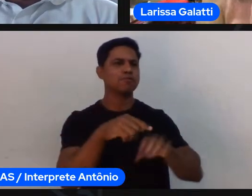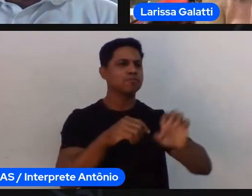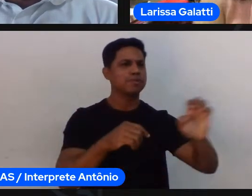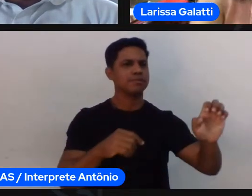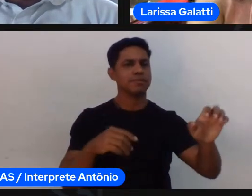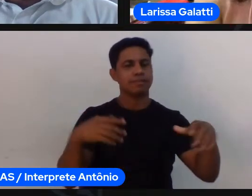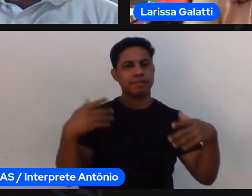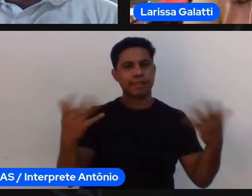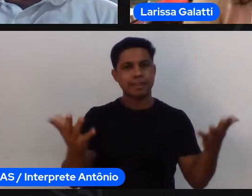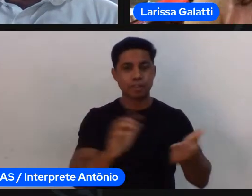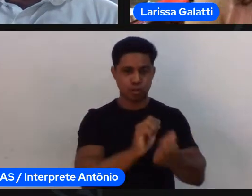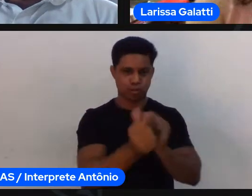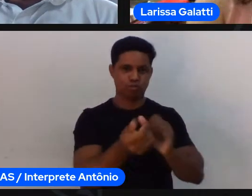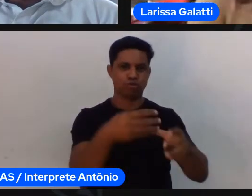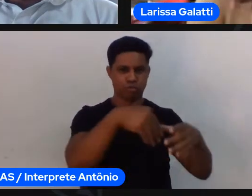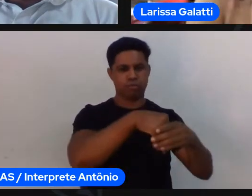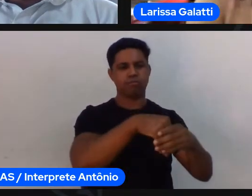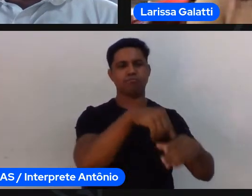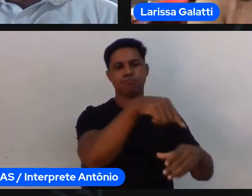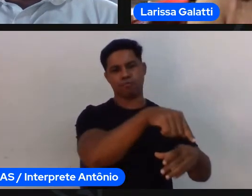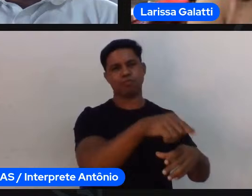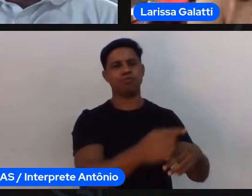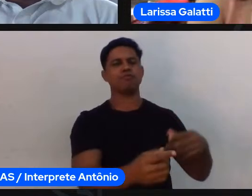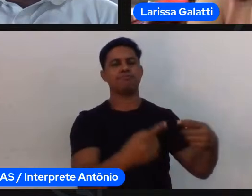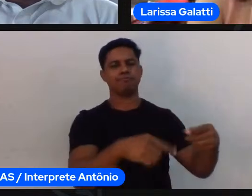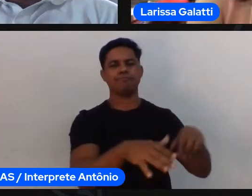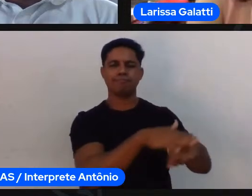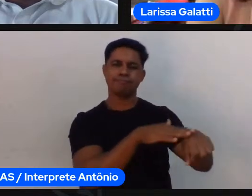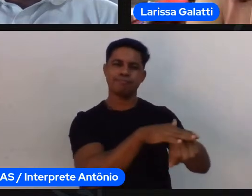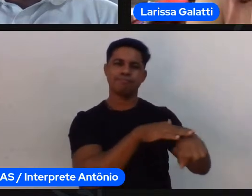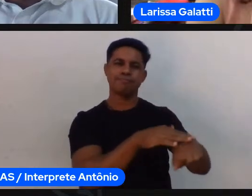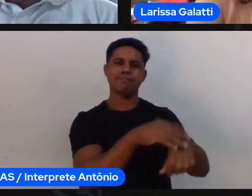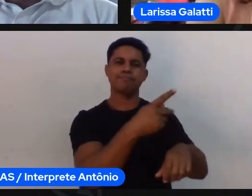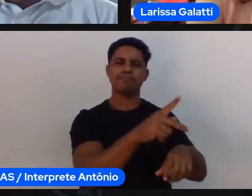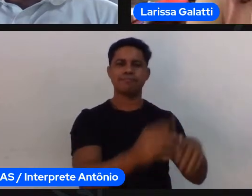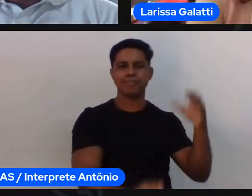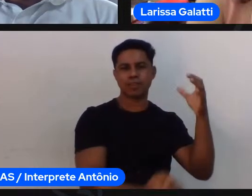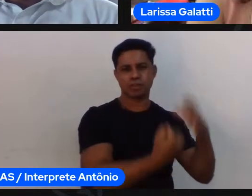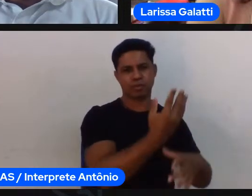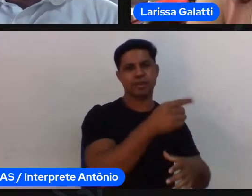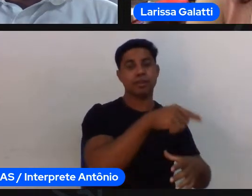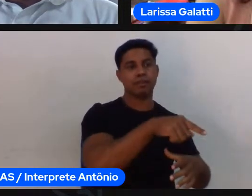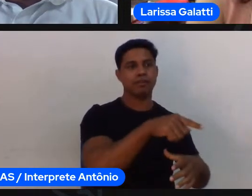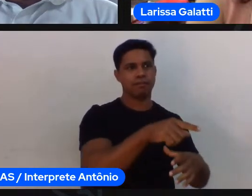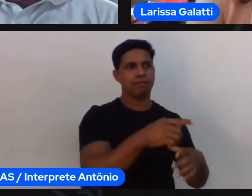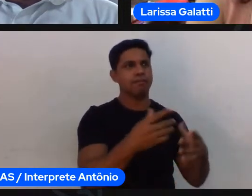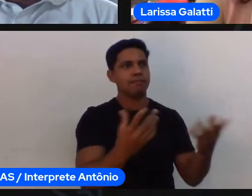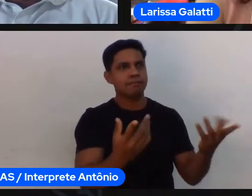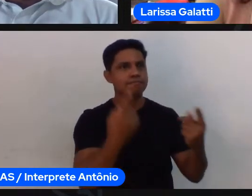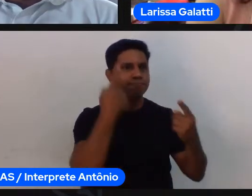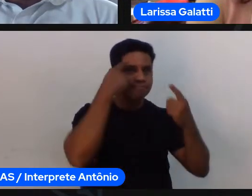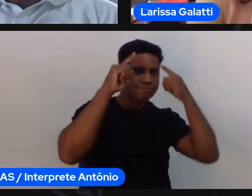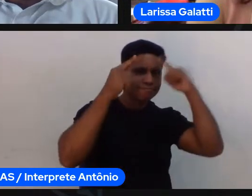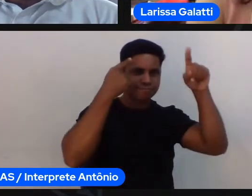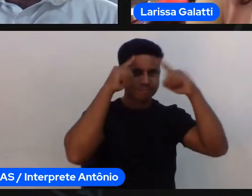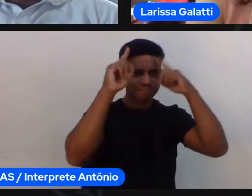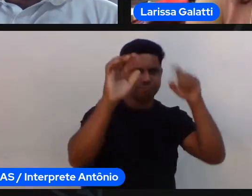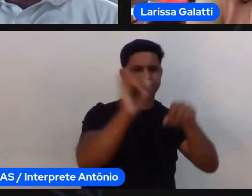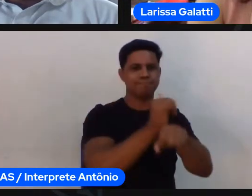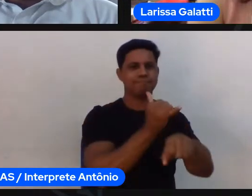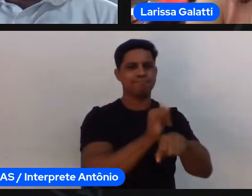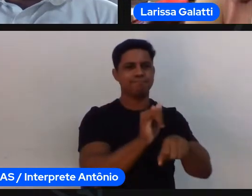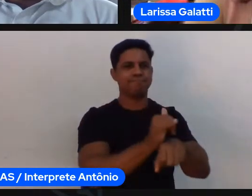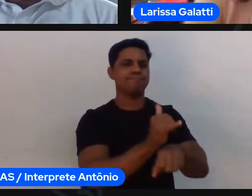então eu estou fazendo o jogo eu estou fazendo o TGFU não é isso eu estou fazendo o jogo e lembra lá da capacidade ou dos conhecimentos interpessoais